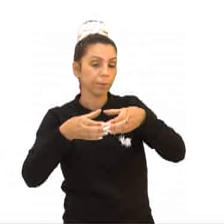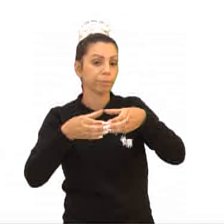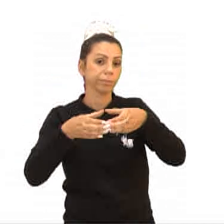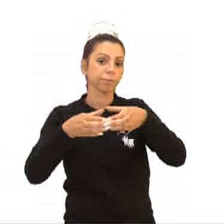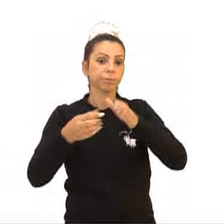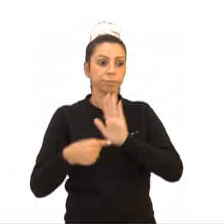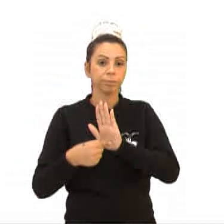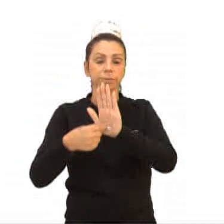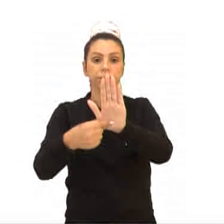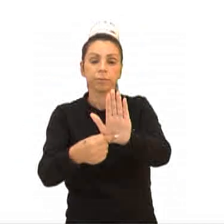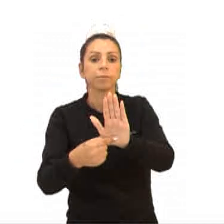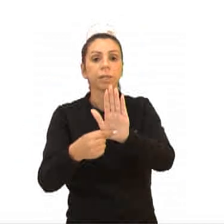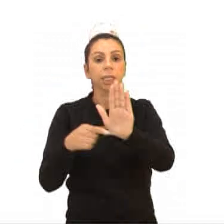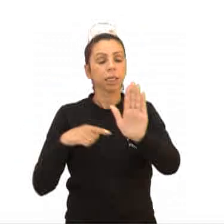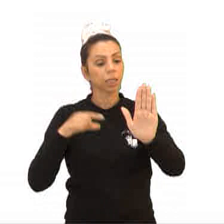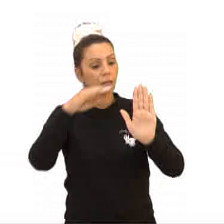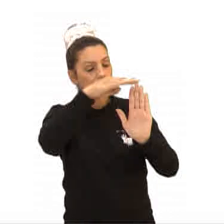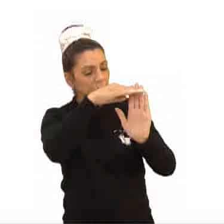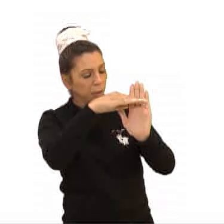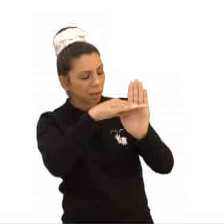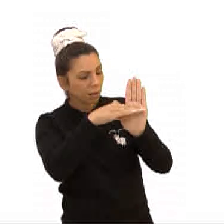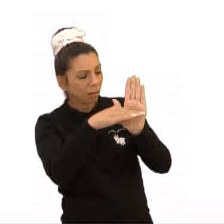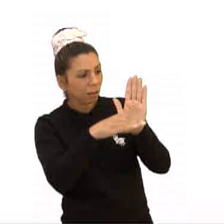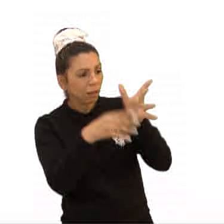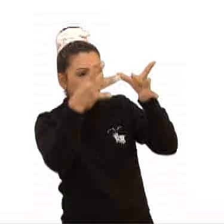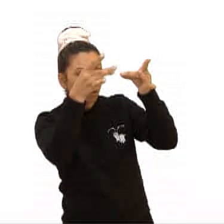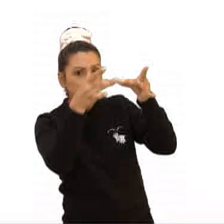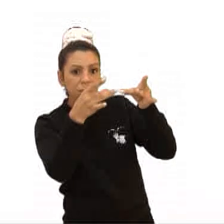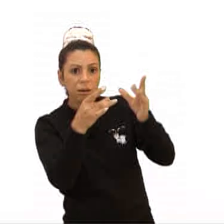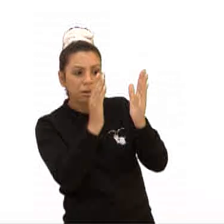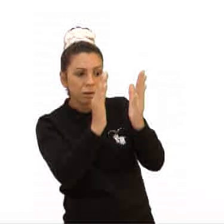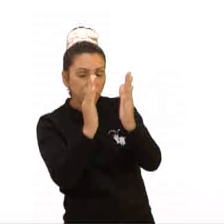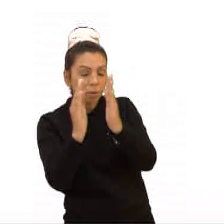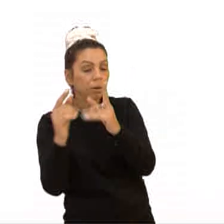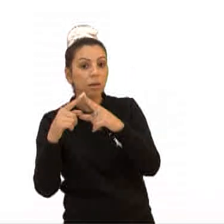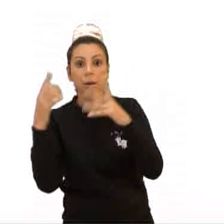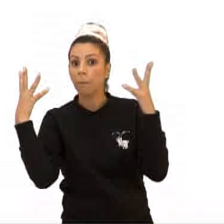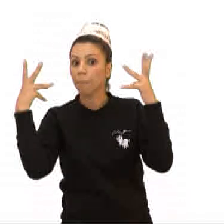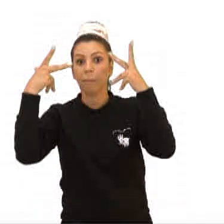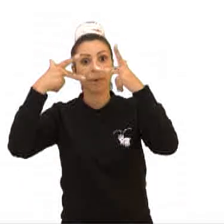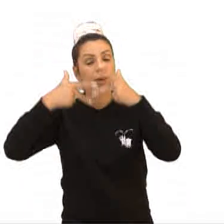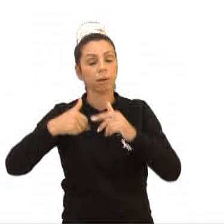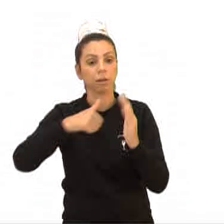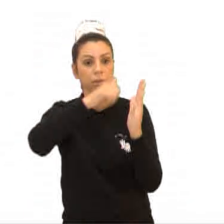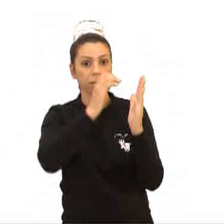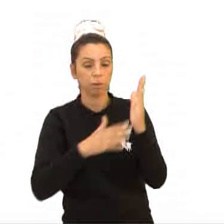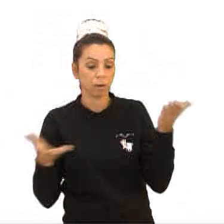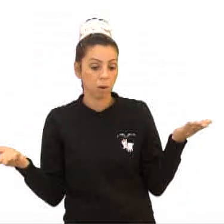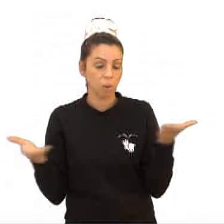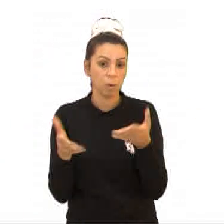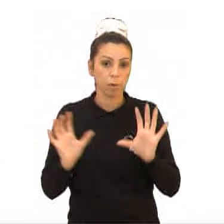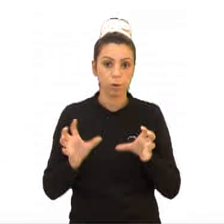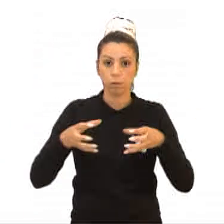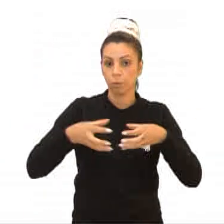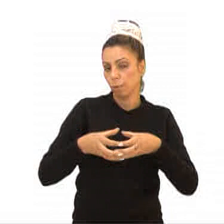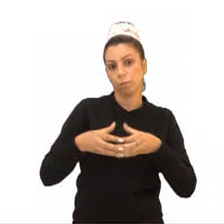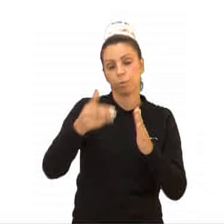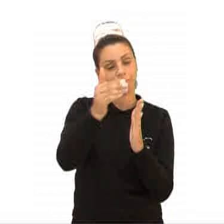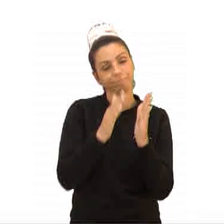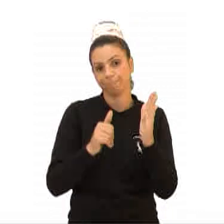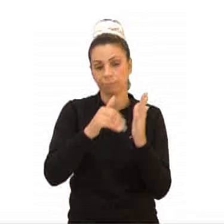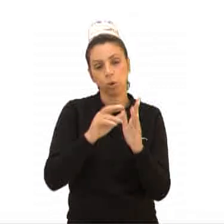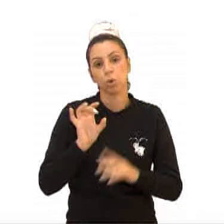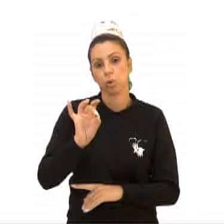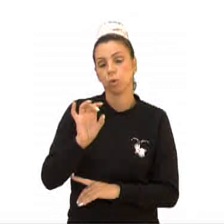e relação a isso, tem os padrões mais elaborados e os portugueses que eram assombrados pela destreza e beleza dos padrões das pinturas. Hoje, a tribo não faz mais essa pintura, só